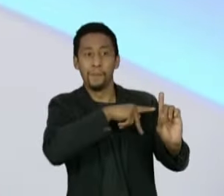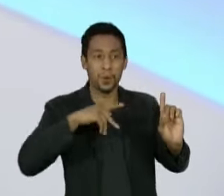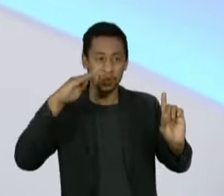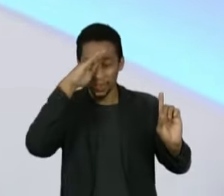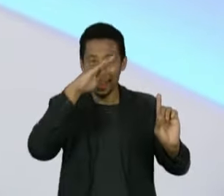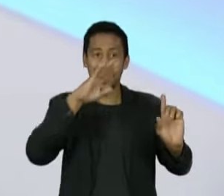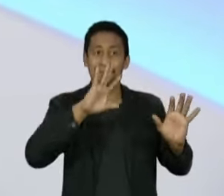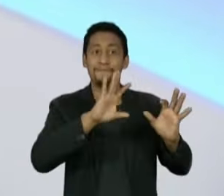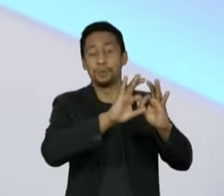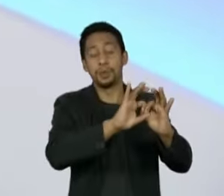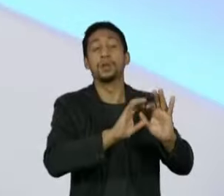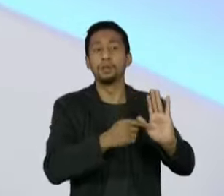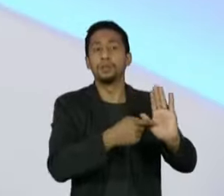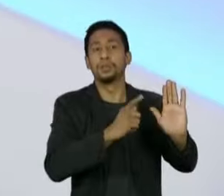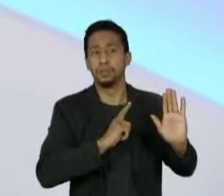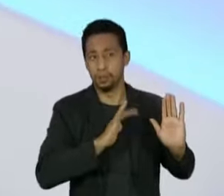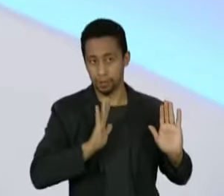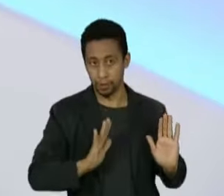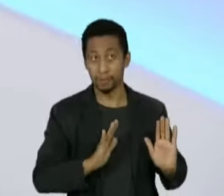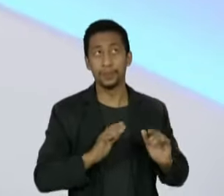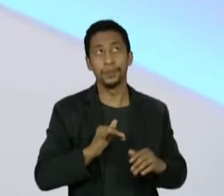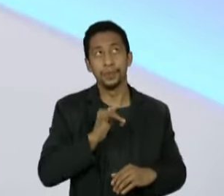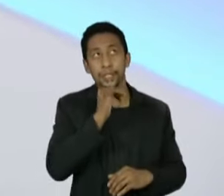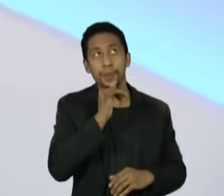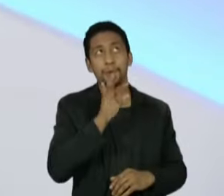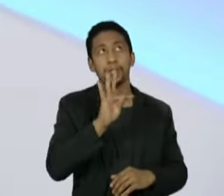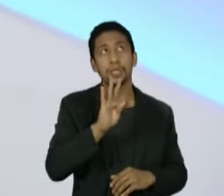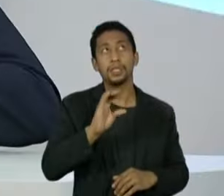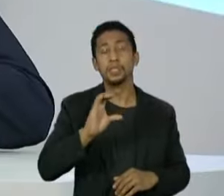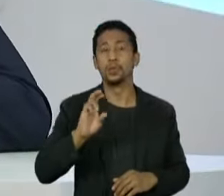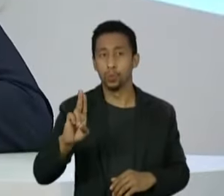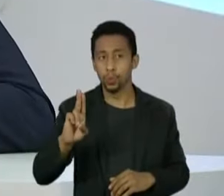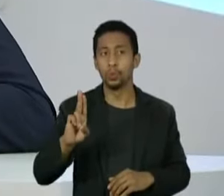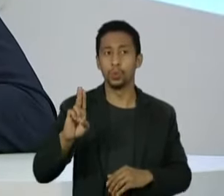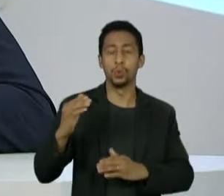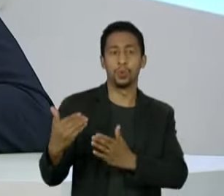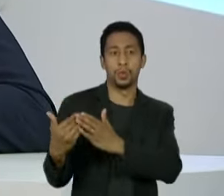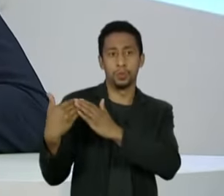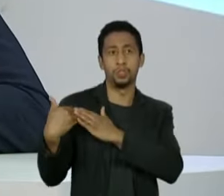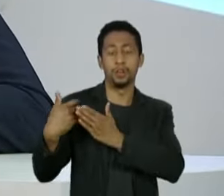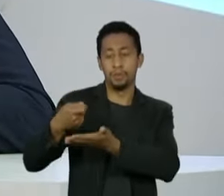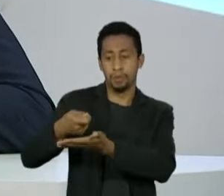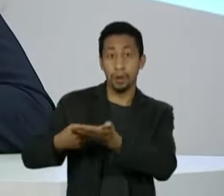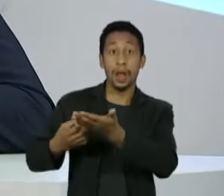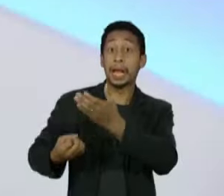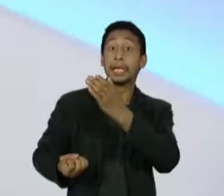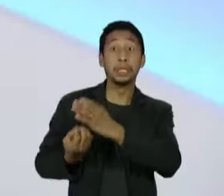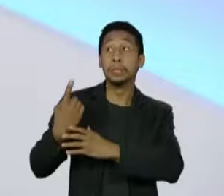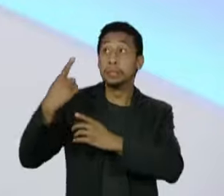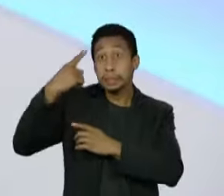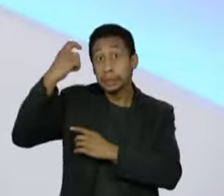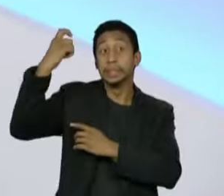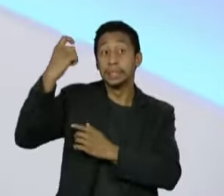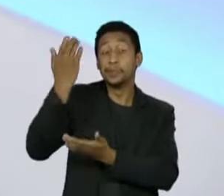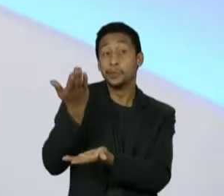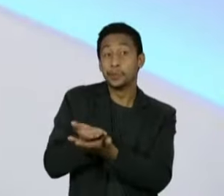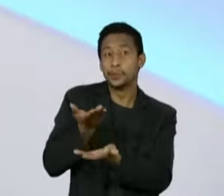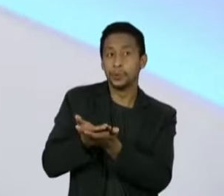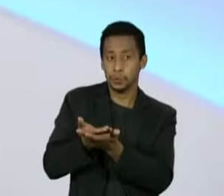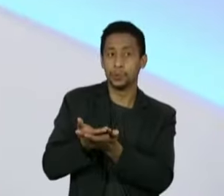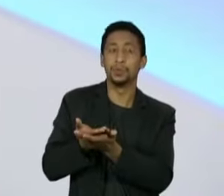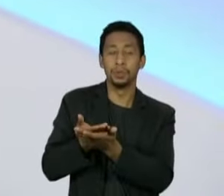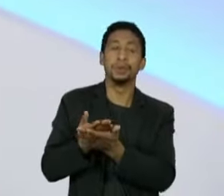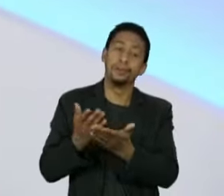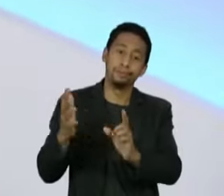Não foi o primeiro episódio. Se você pega aquele episódio do TCU, do auditor que inventou um estudo, você teve o mesmo mecanismo. Alguém prepara um